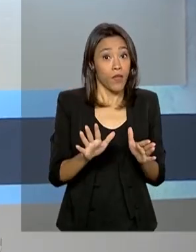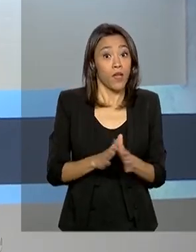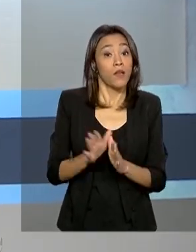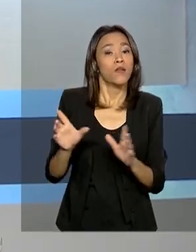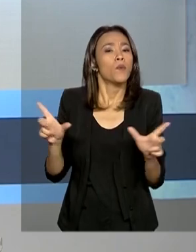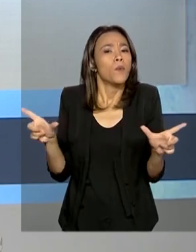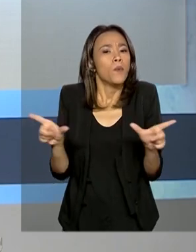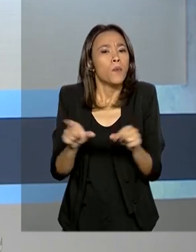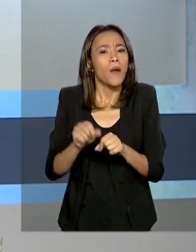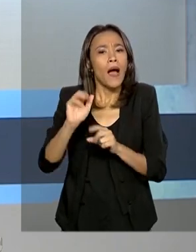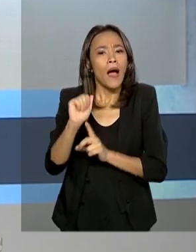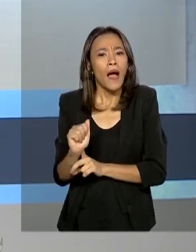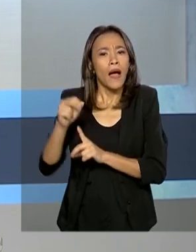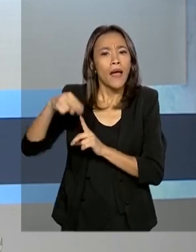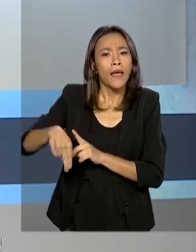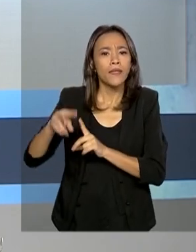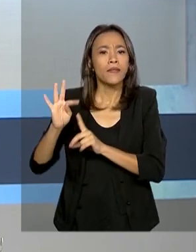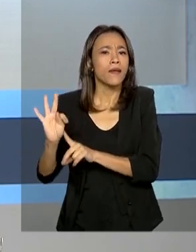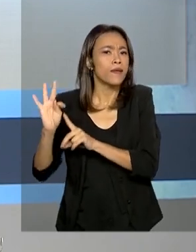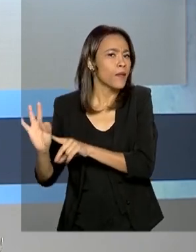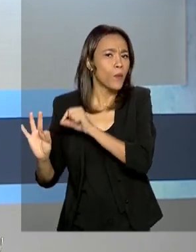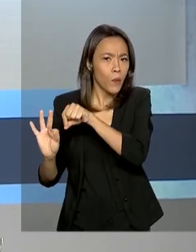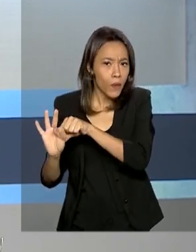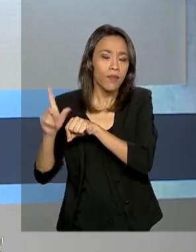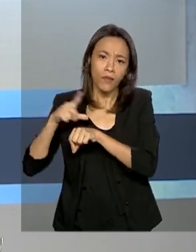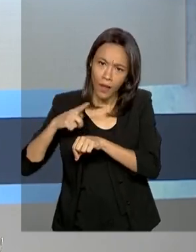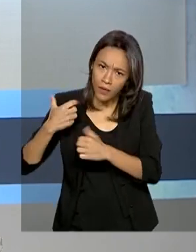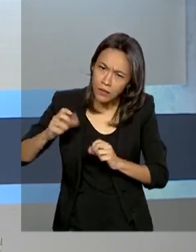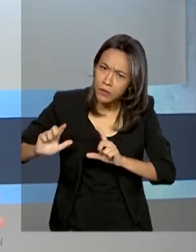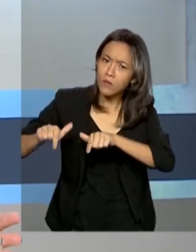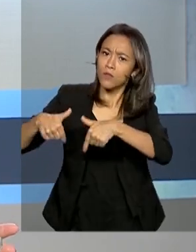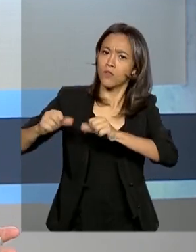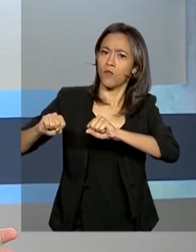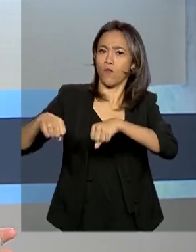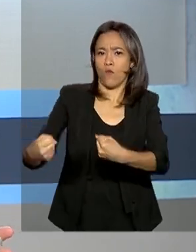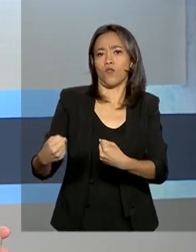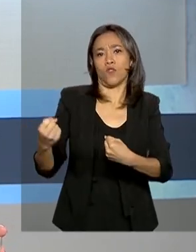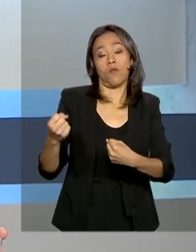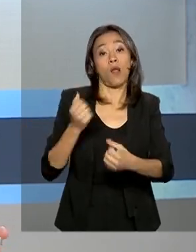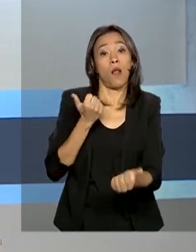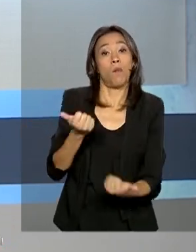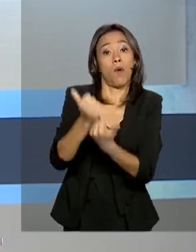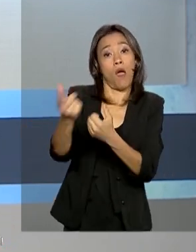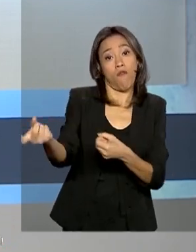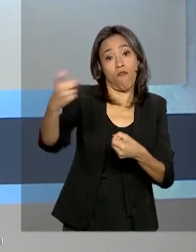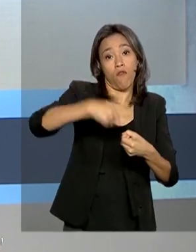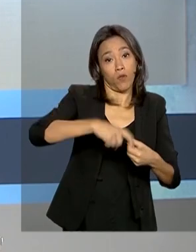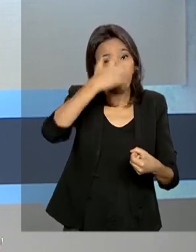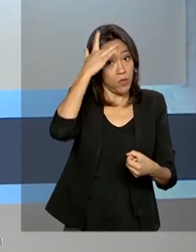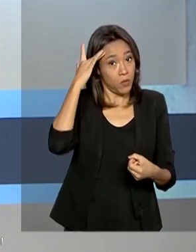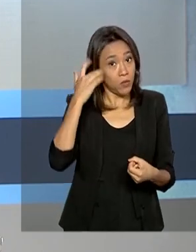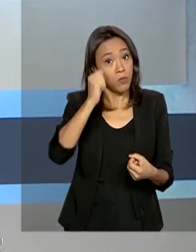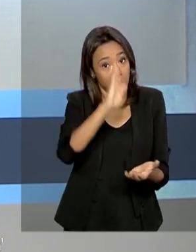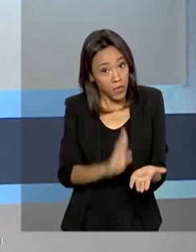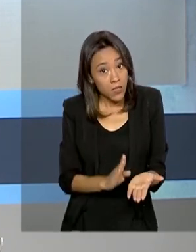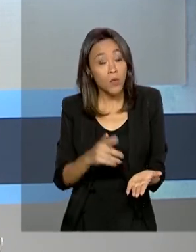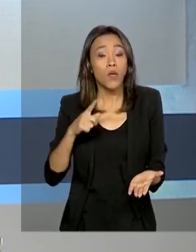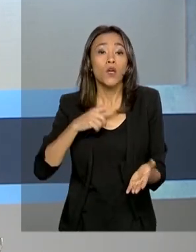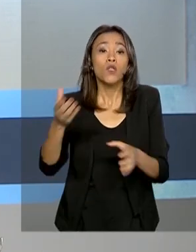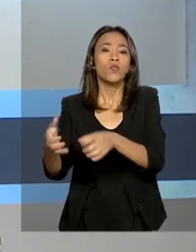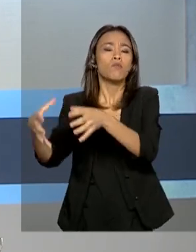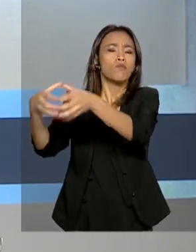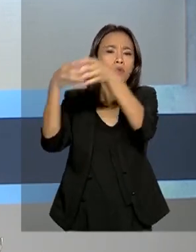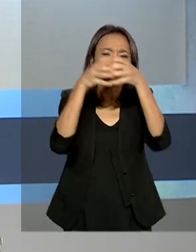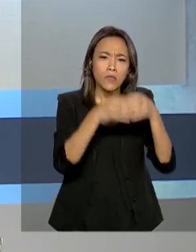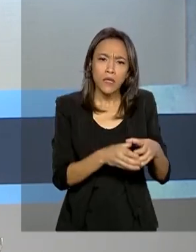Nacional de Transportes Terrestres também está neste esforço de repatriar brasileiros. A ANTT e o Itamaraty trouxeram de